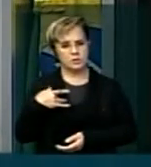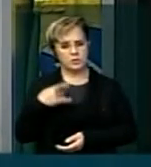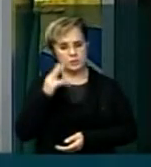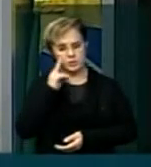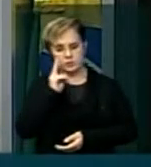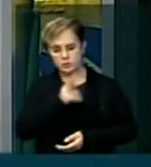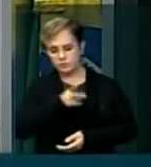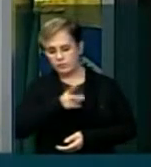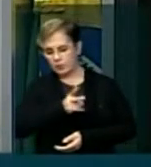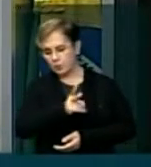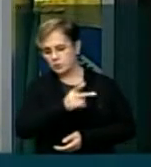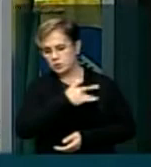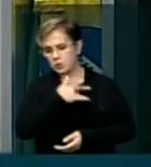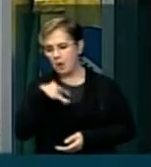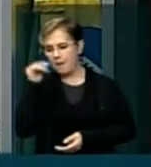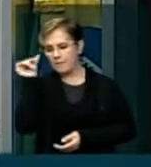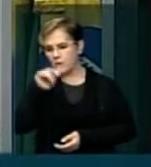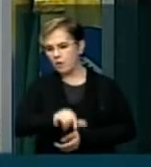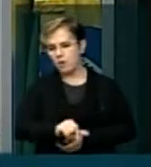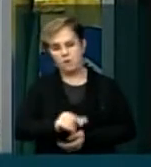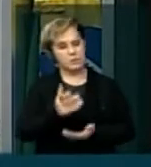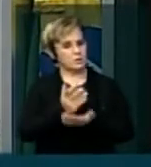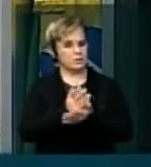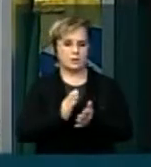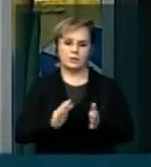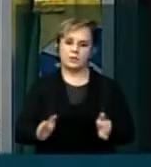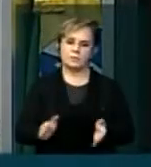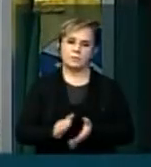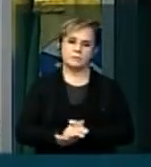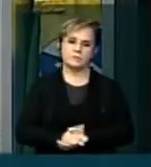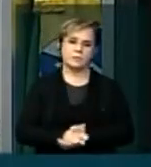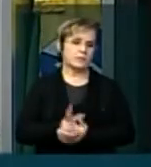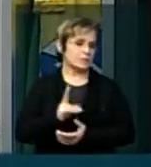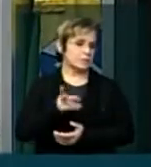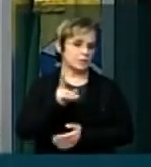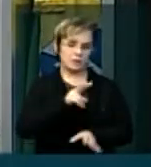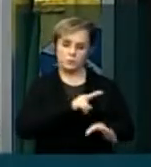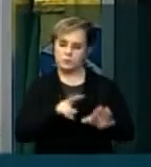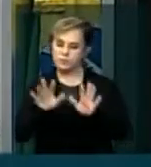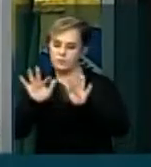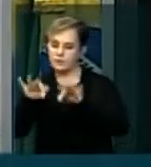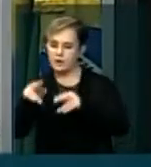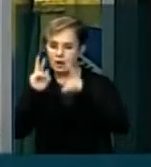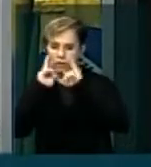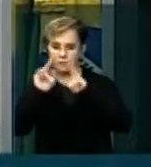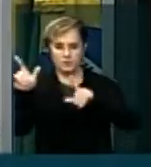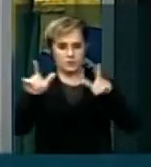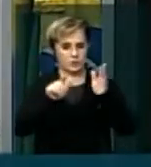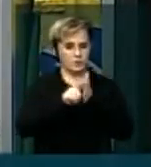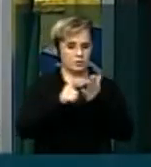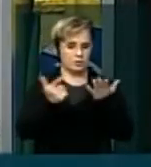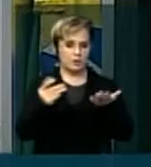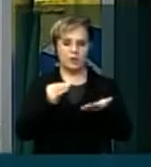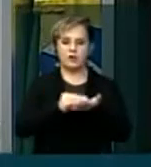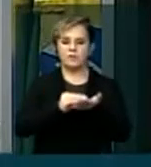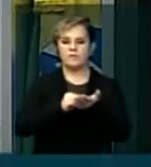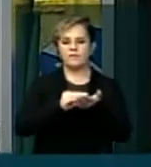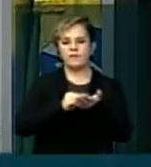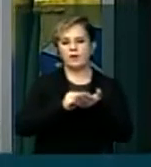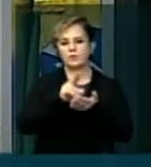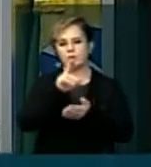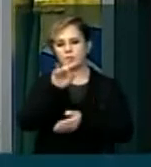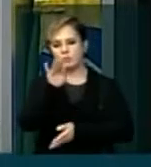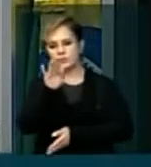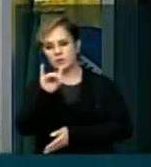quadro catastrófico, que, infelizmente, praticamente todos os fins de semana, nós vemos pelos meios de comunicações. Falta de unidade de terapia